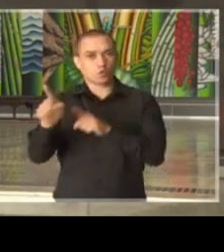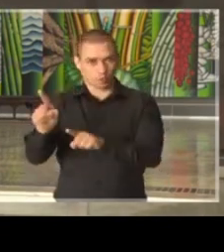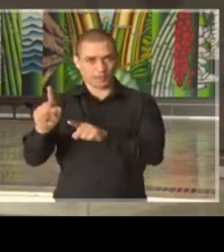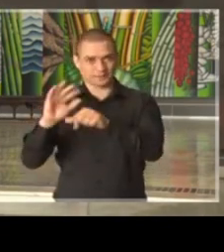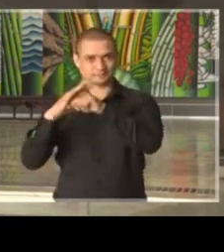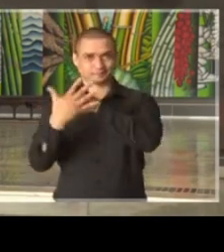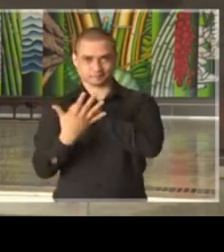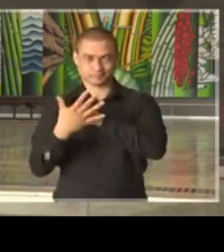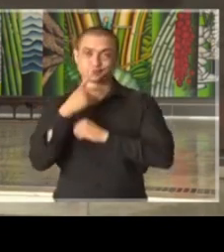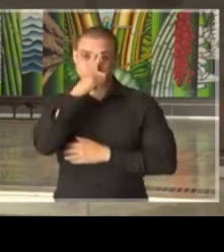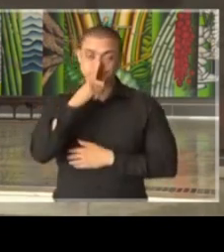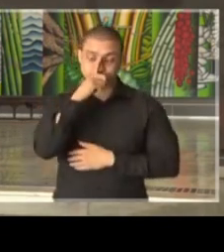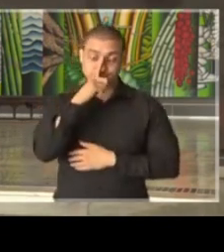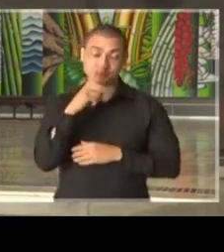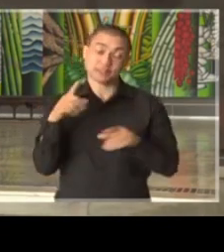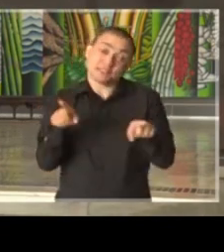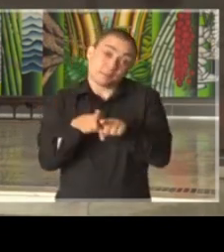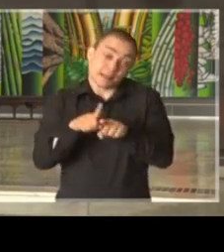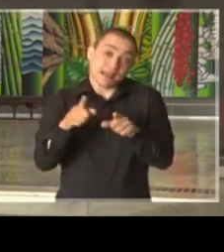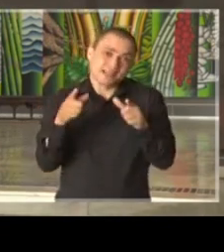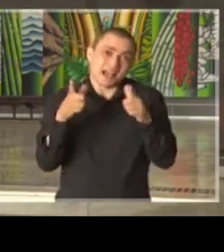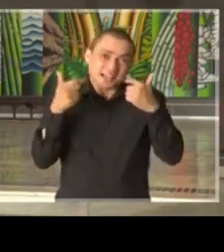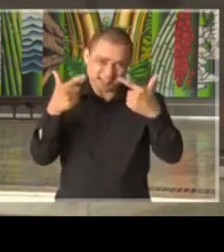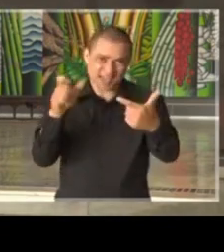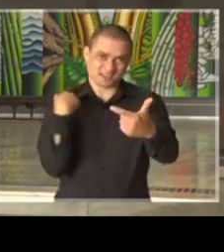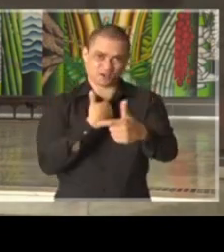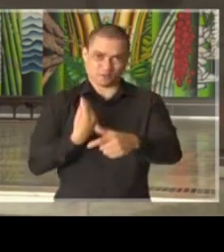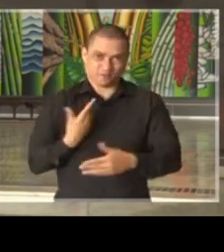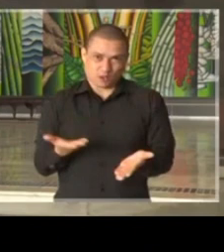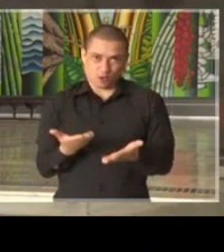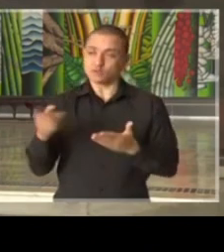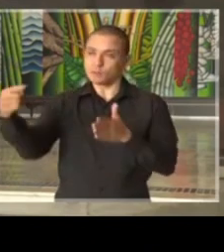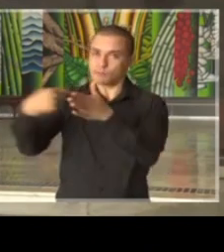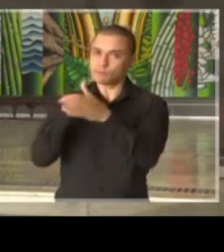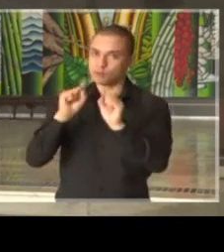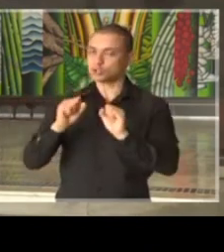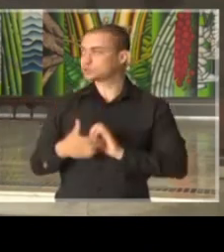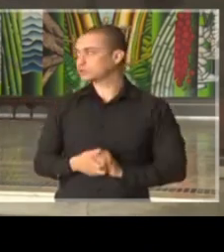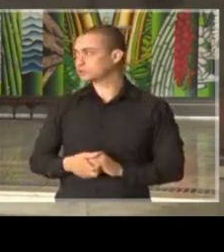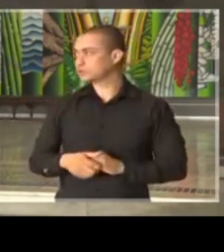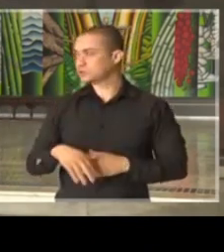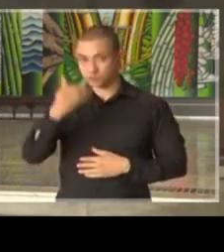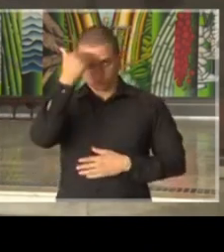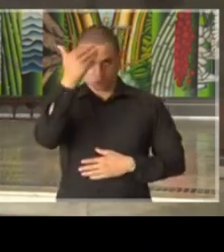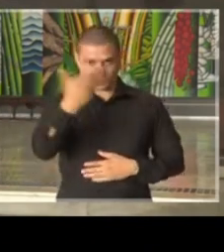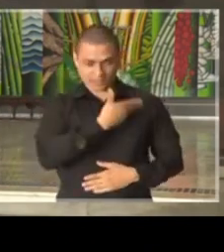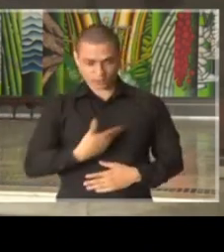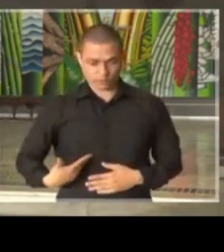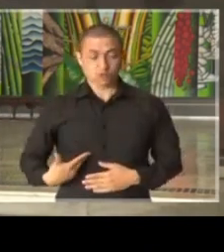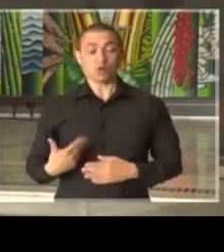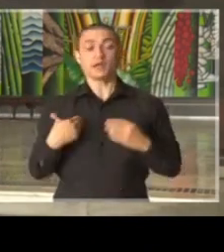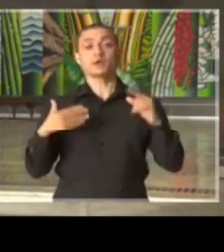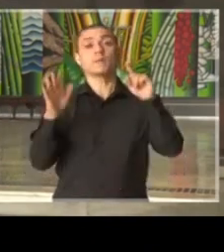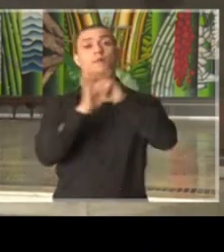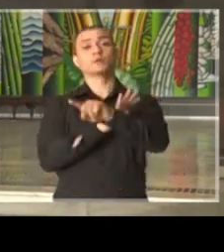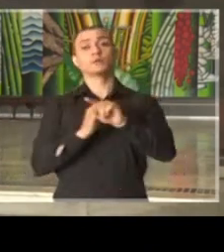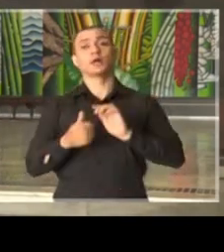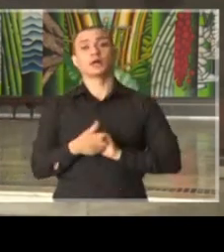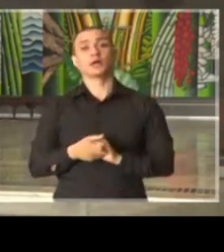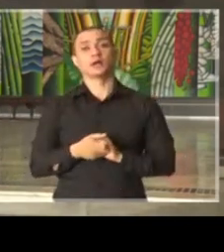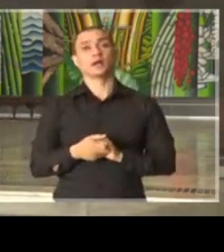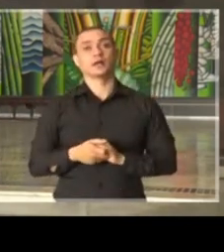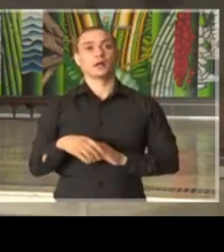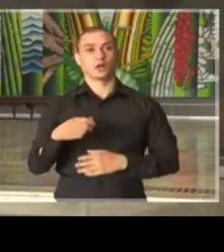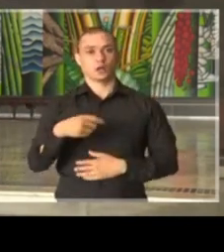esta grave crise e esta guerra que estamos enfrentando. Sua pergunta, por favor. Obrigada, governador. Governador, o